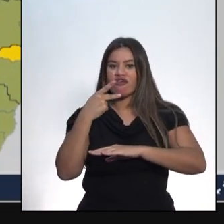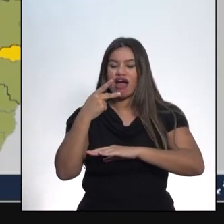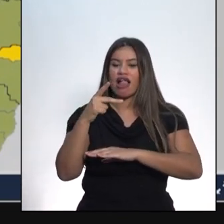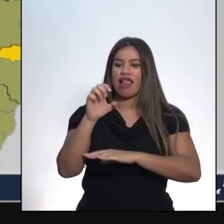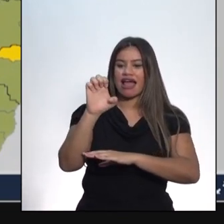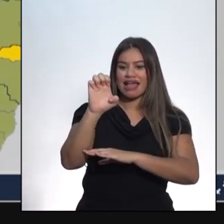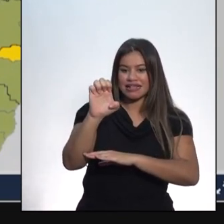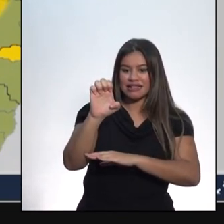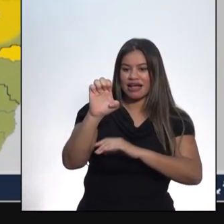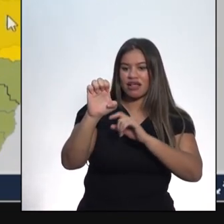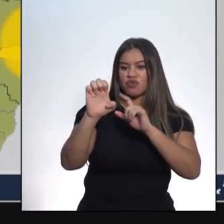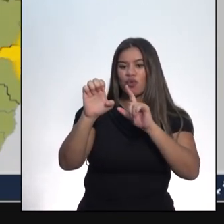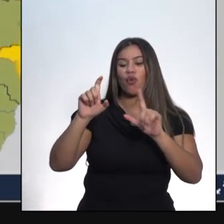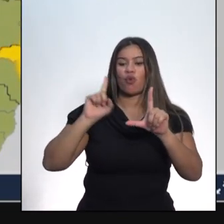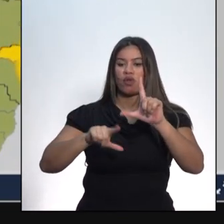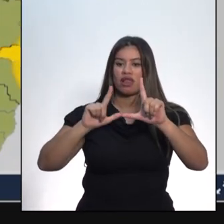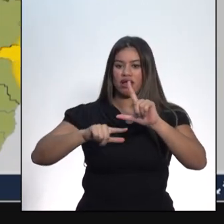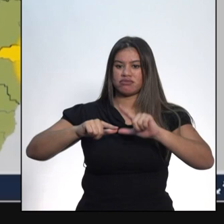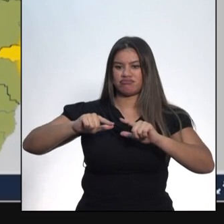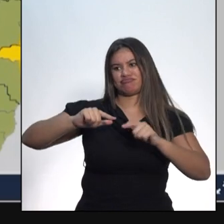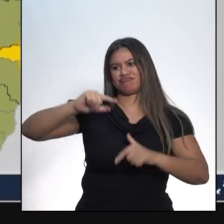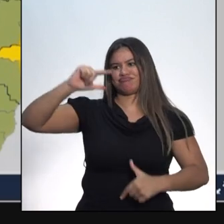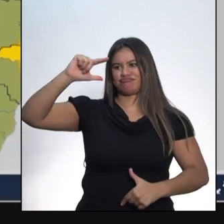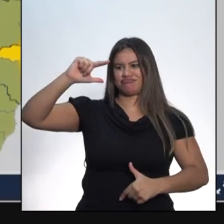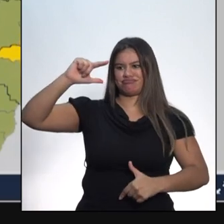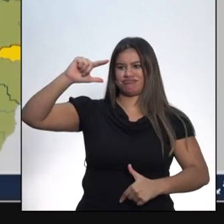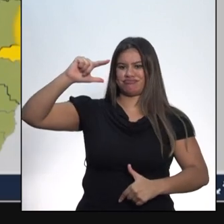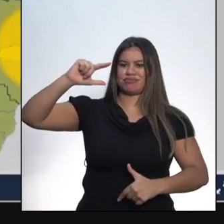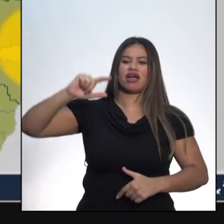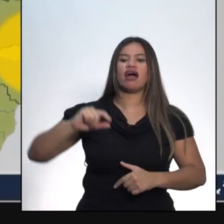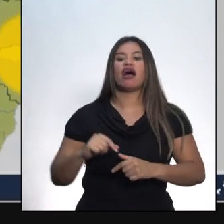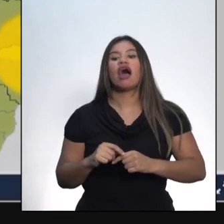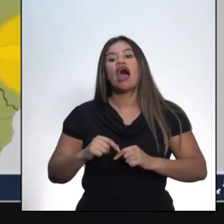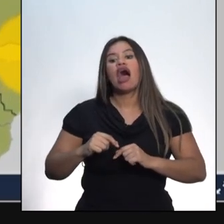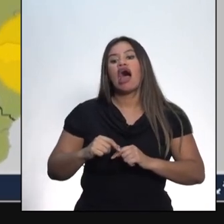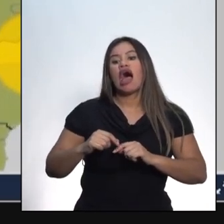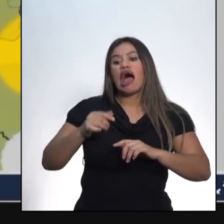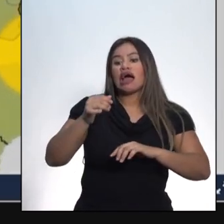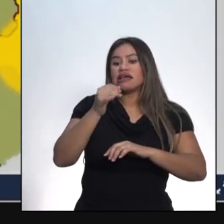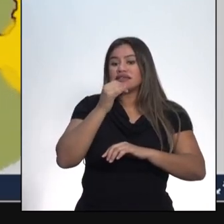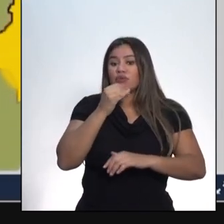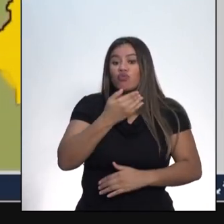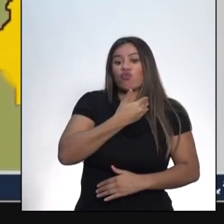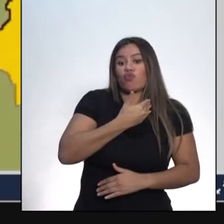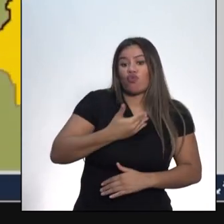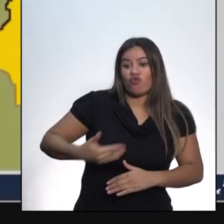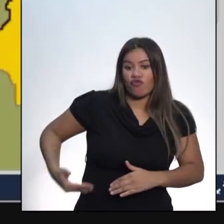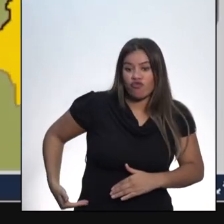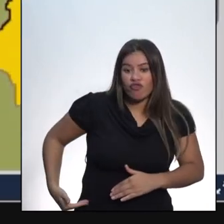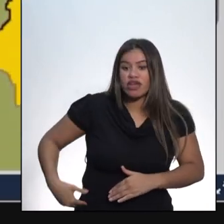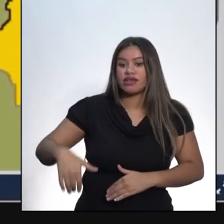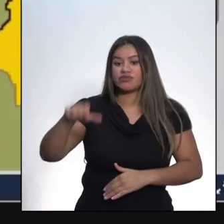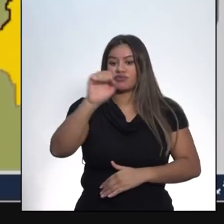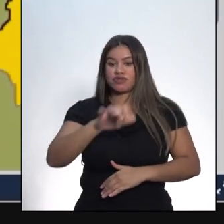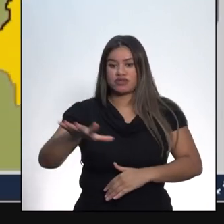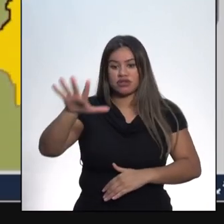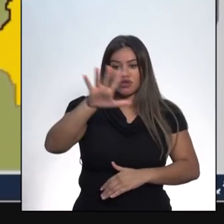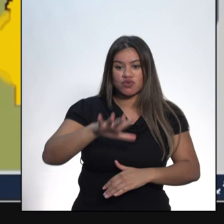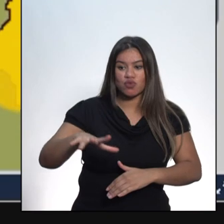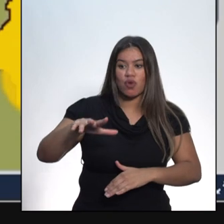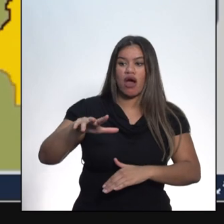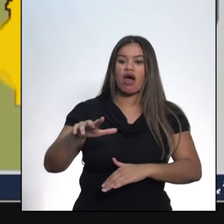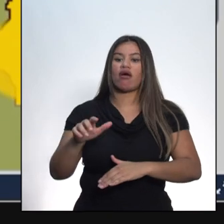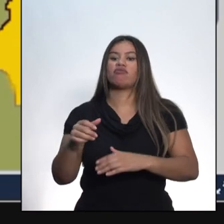maiúscula. Agora, quando vamos nos referir aos governos estaduais, quando vamos falar de uma